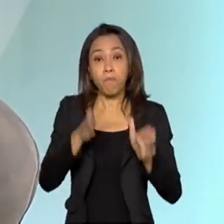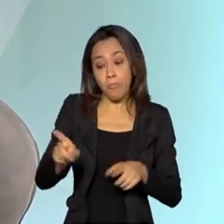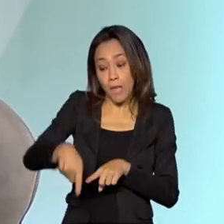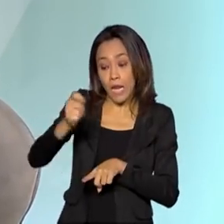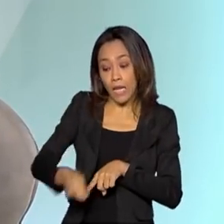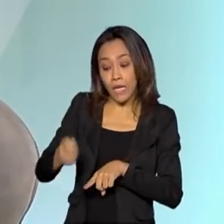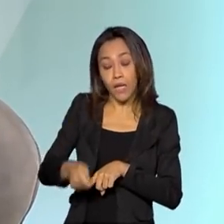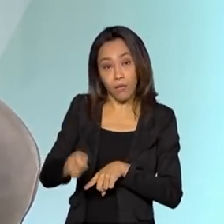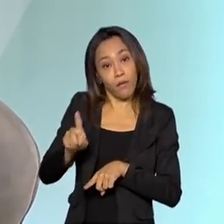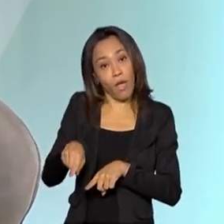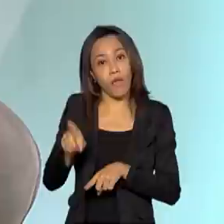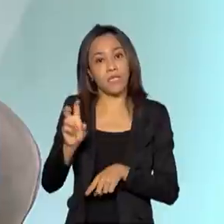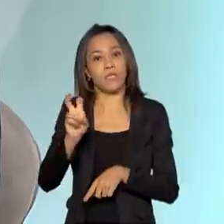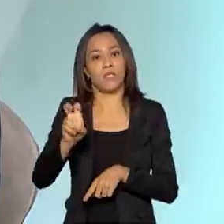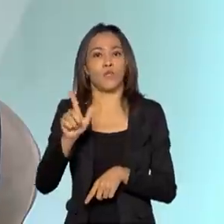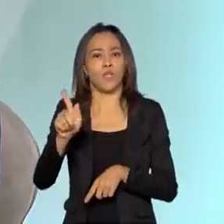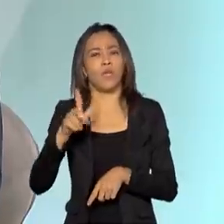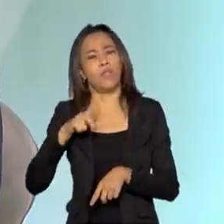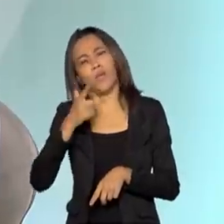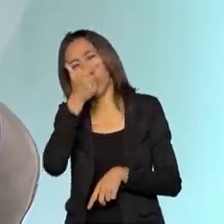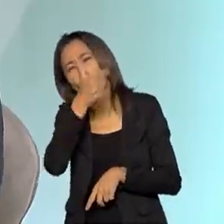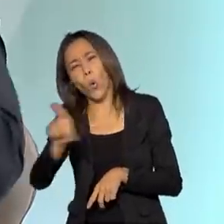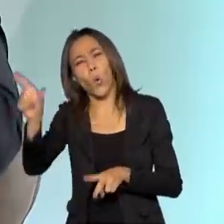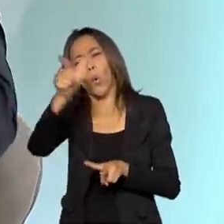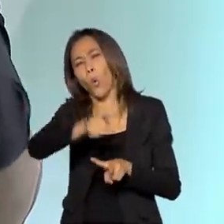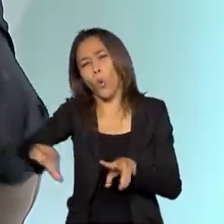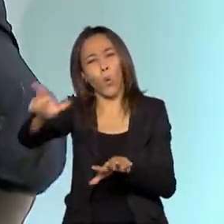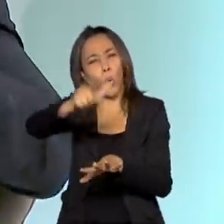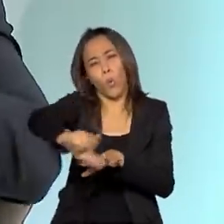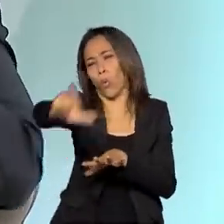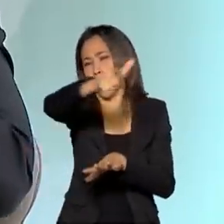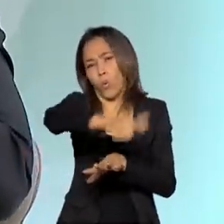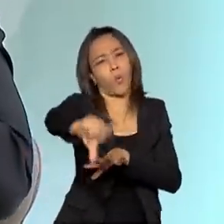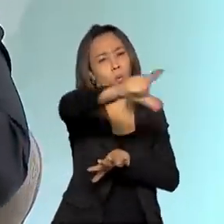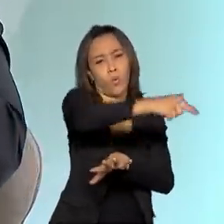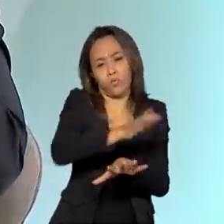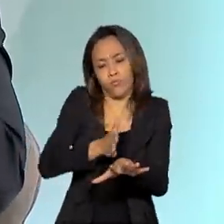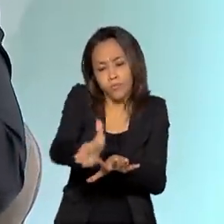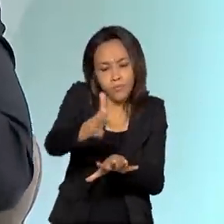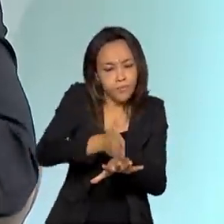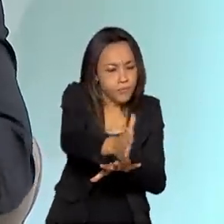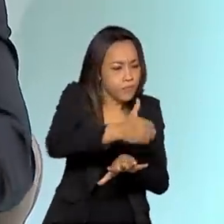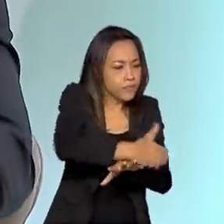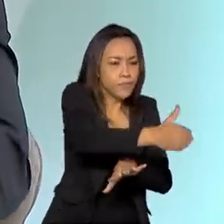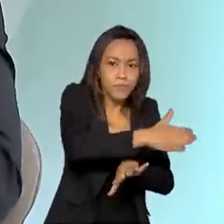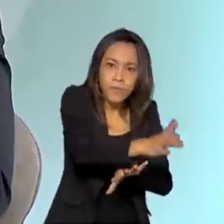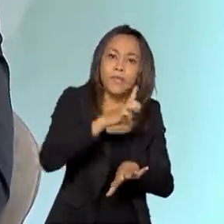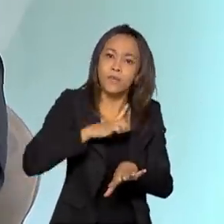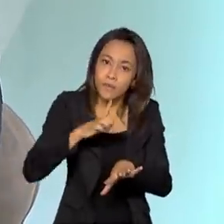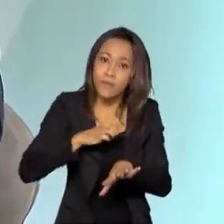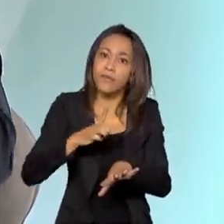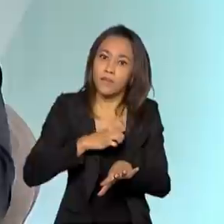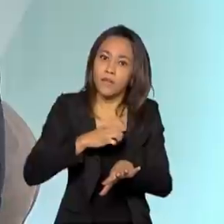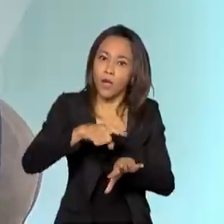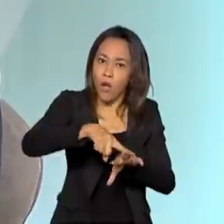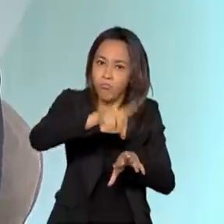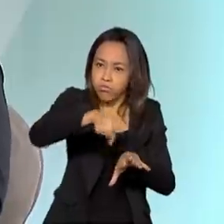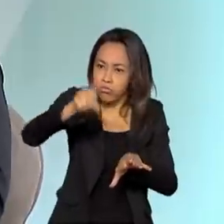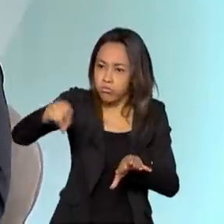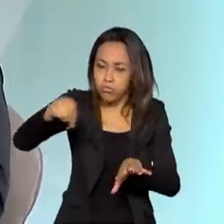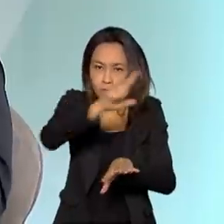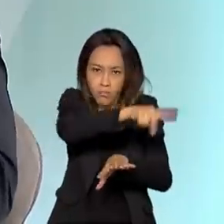leilão de 5G, existem outras faixas de radiofrequência também que têm um ecossistema de equipamentos mais maduro para o 4G. Então eu vou